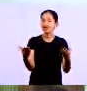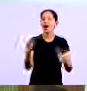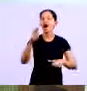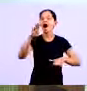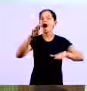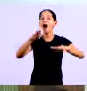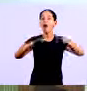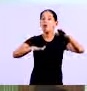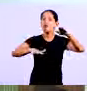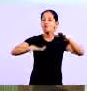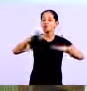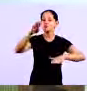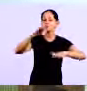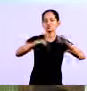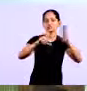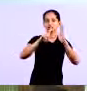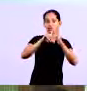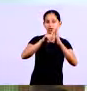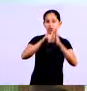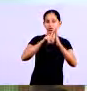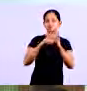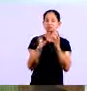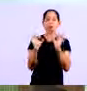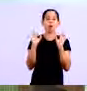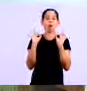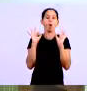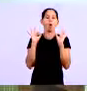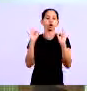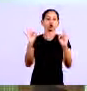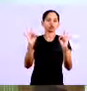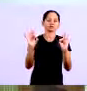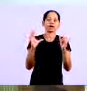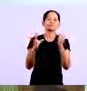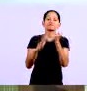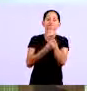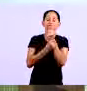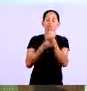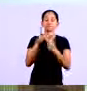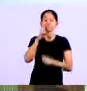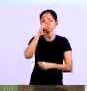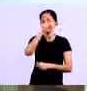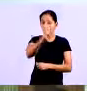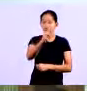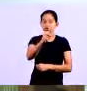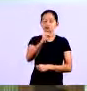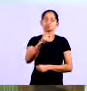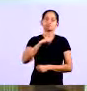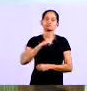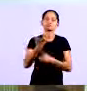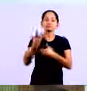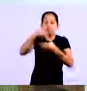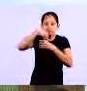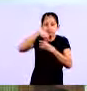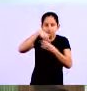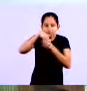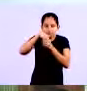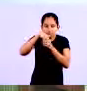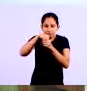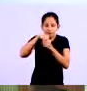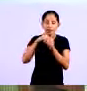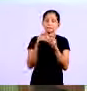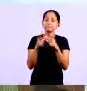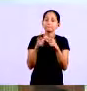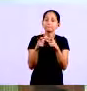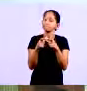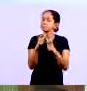empresas até tem elas estão bem capitalizadas se elas estiverem bem capitalizadas elas conseguem vender com esse prazo dentro do capital de giro delas próprias mas